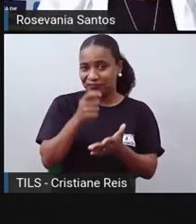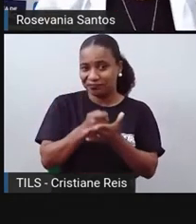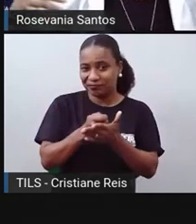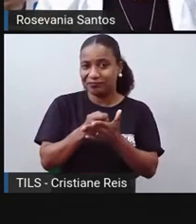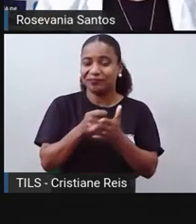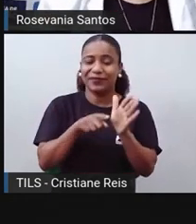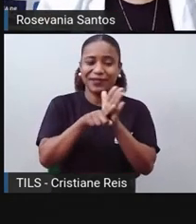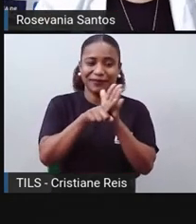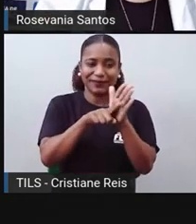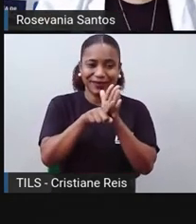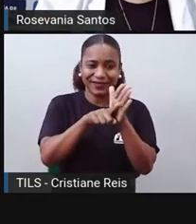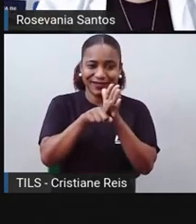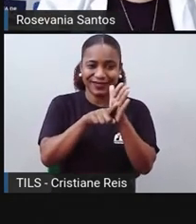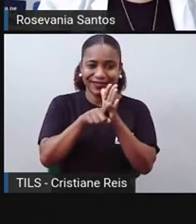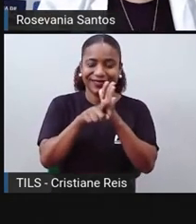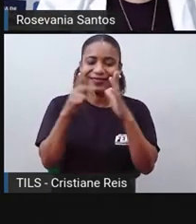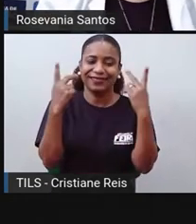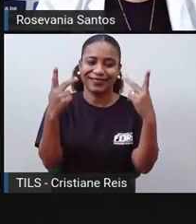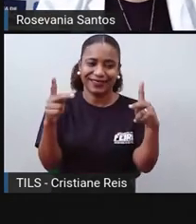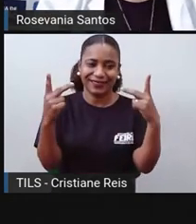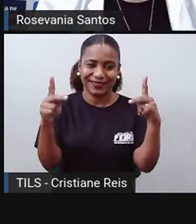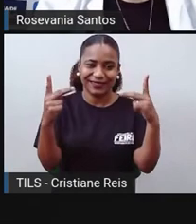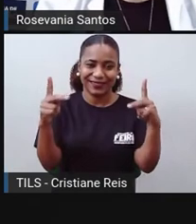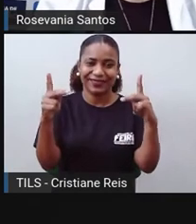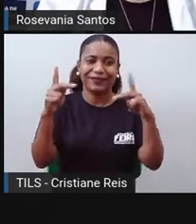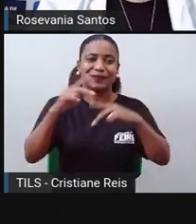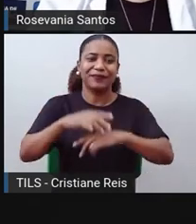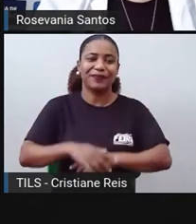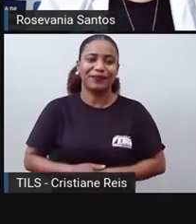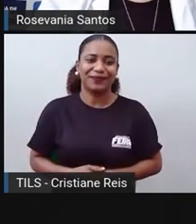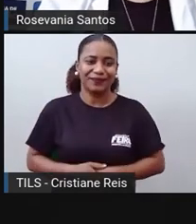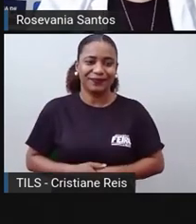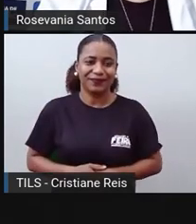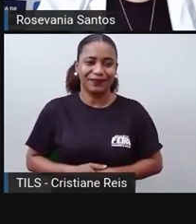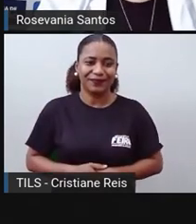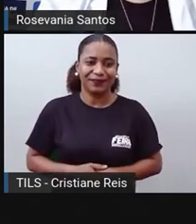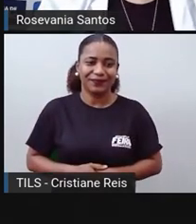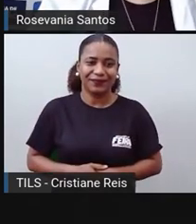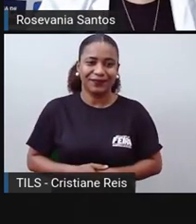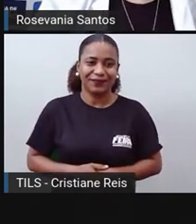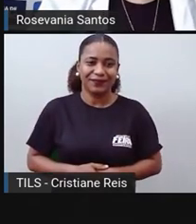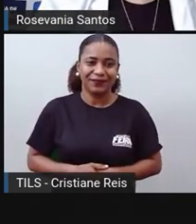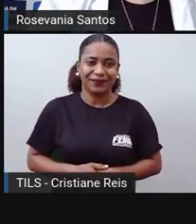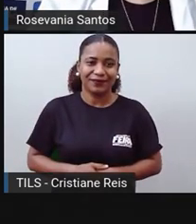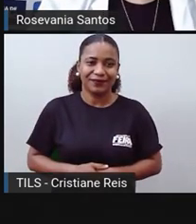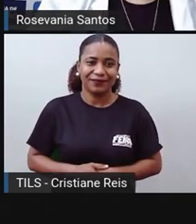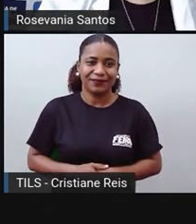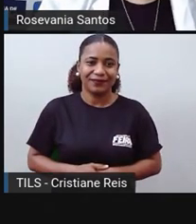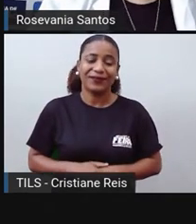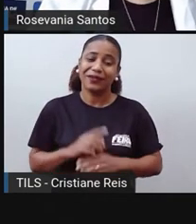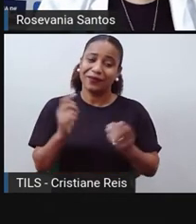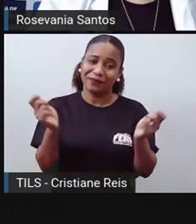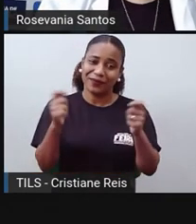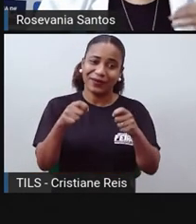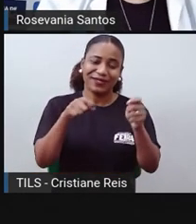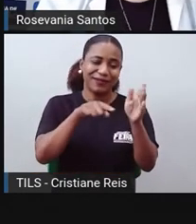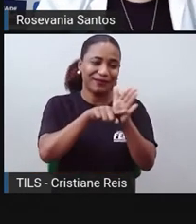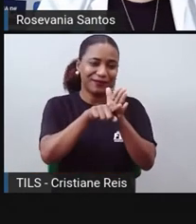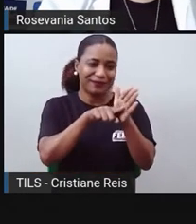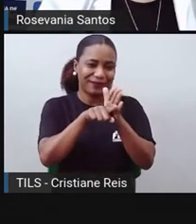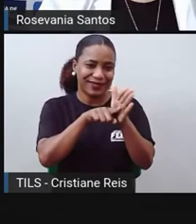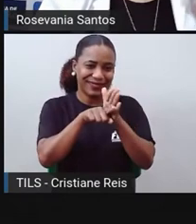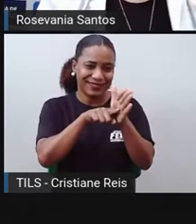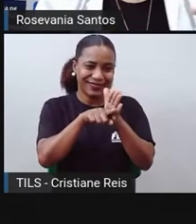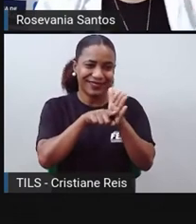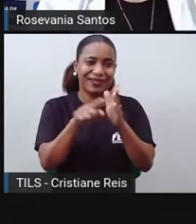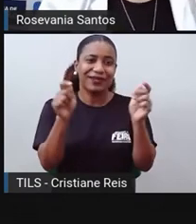aí e poder, né? Tirar as suas próprias conclusões referentes a isso, né? Então, boas pesquisas aí, qualquer coisa, vai lá nos